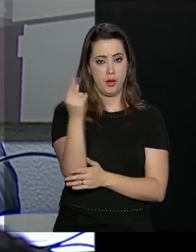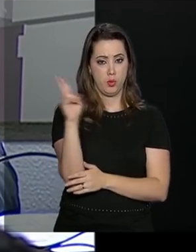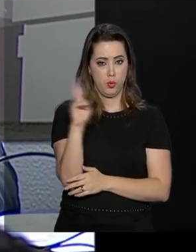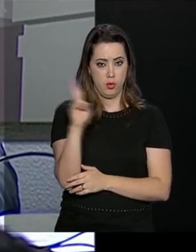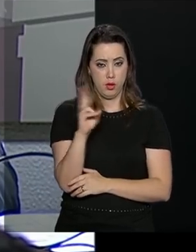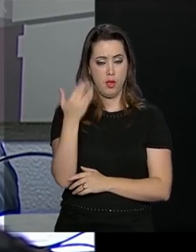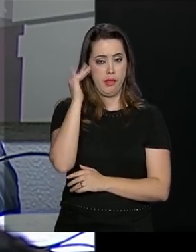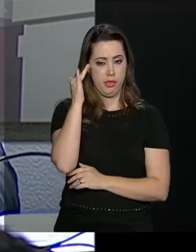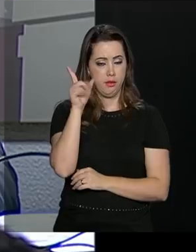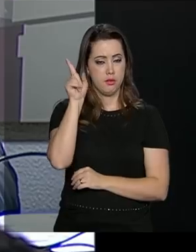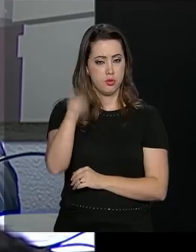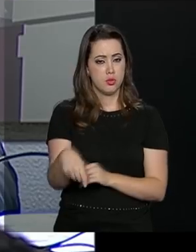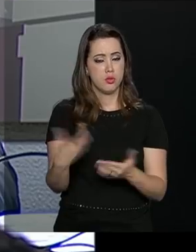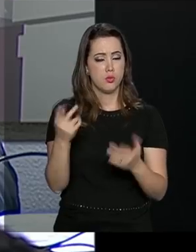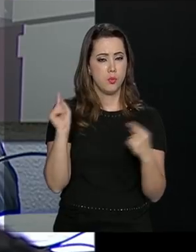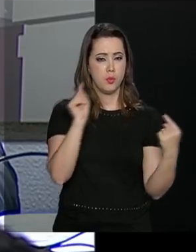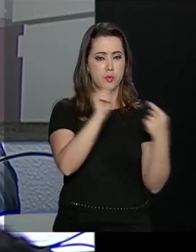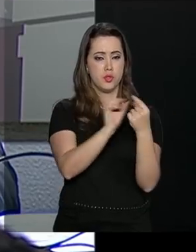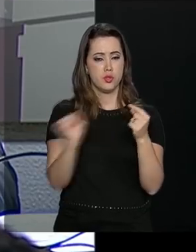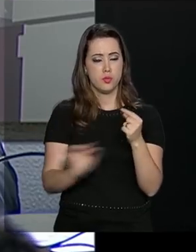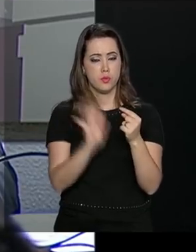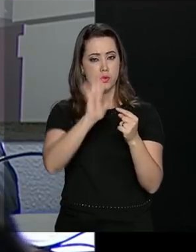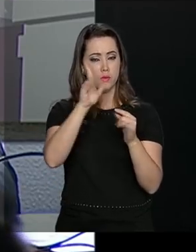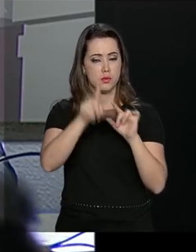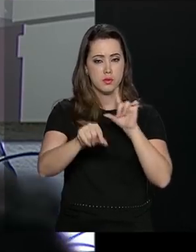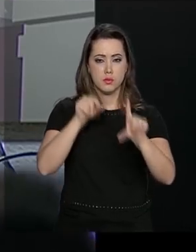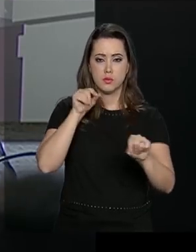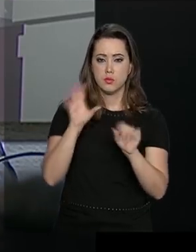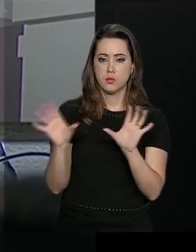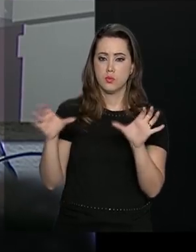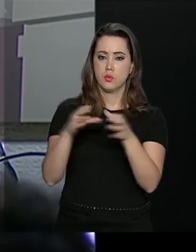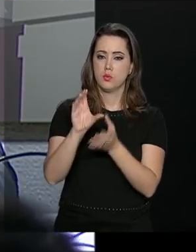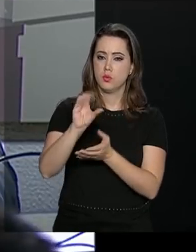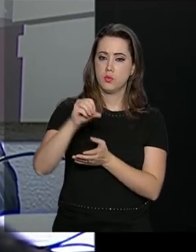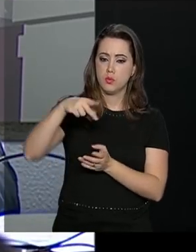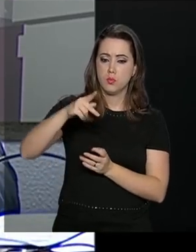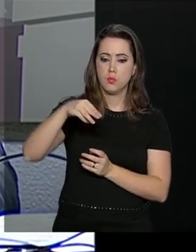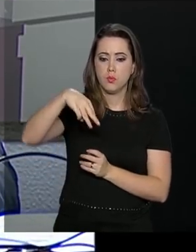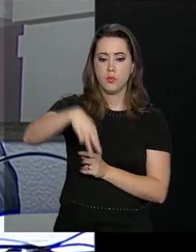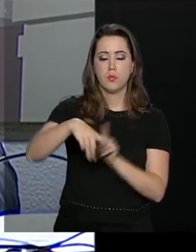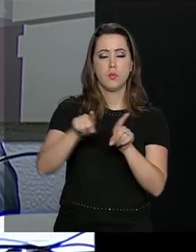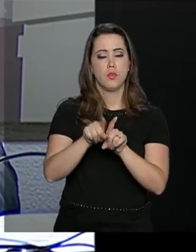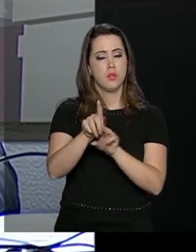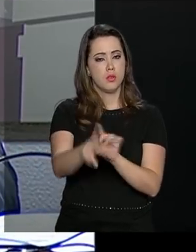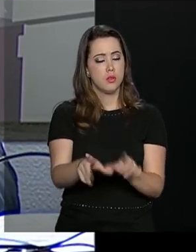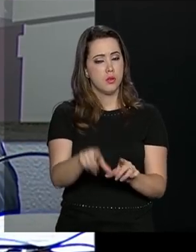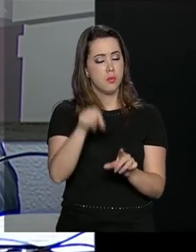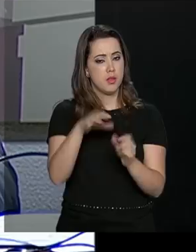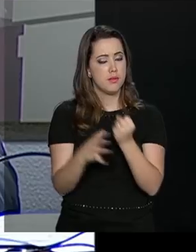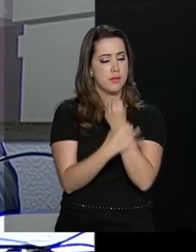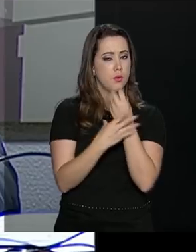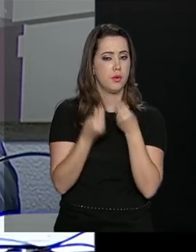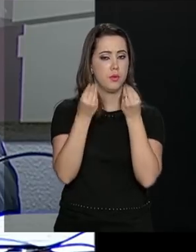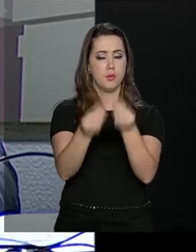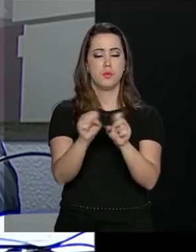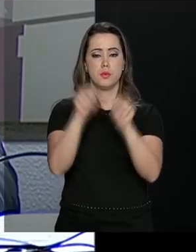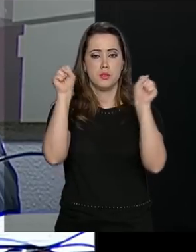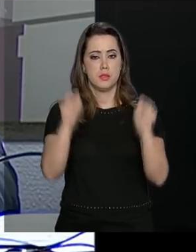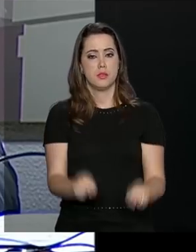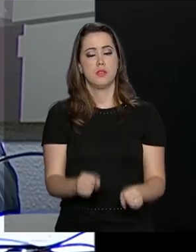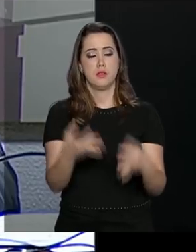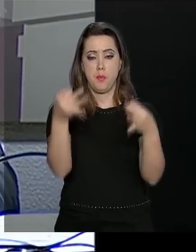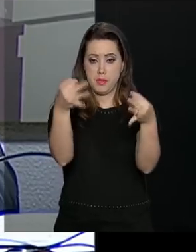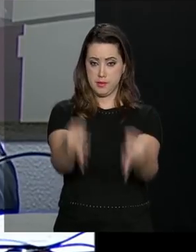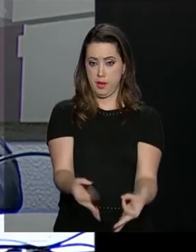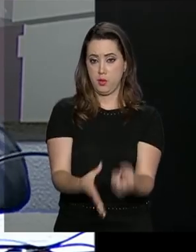entendida como cumprimento da meta para a inflação definida pelo Conselho Monetário Nacional, e de assegurar um sistema financeiro